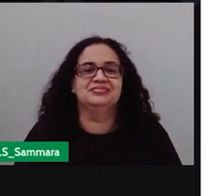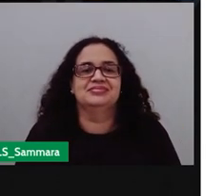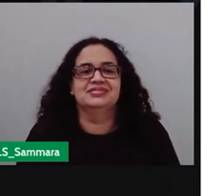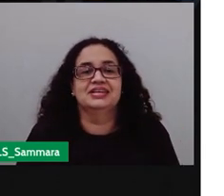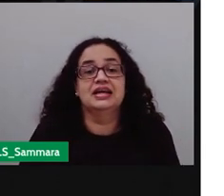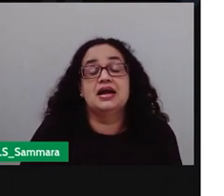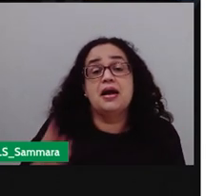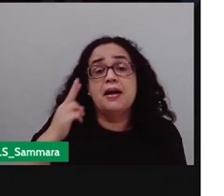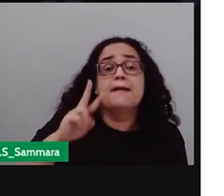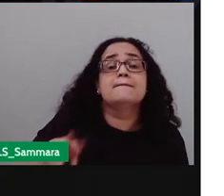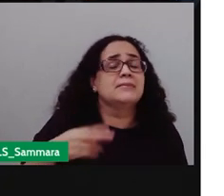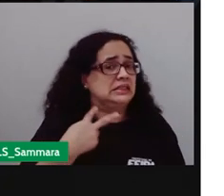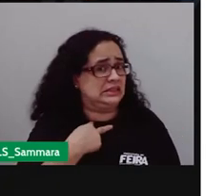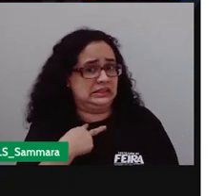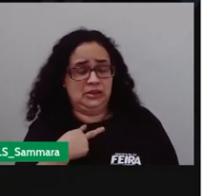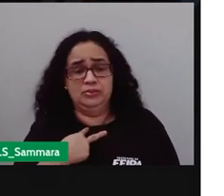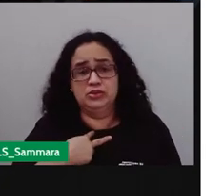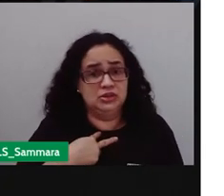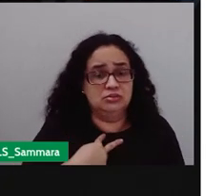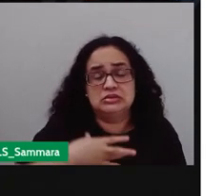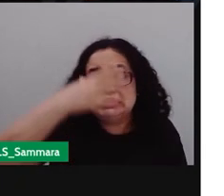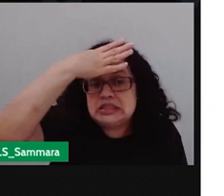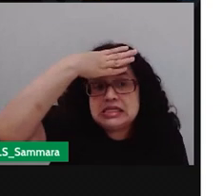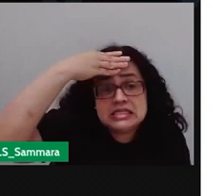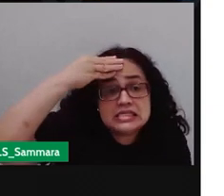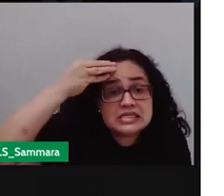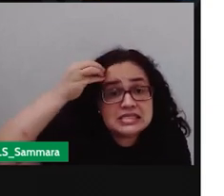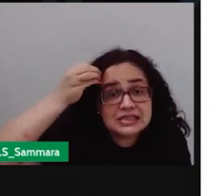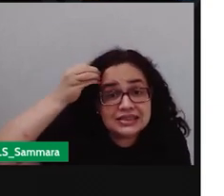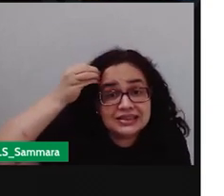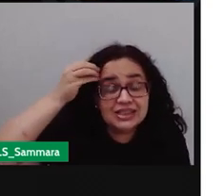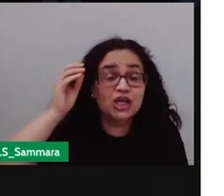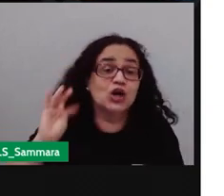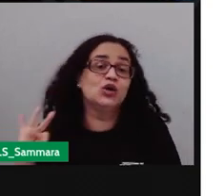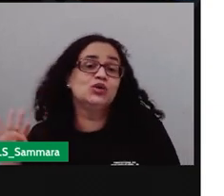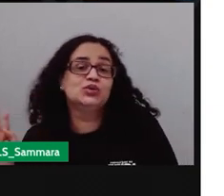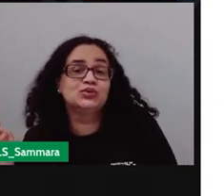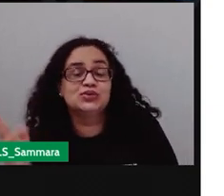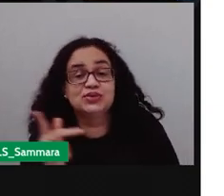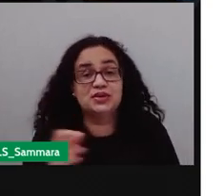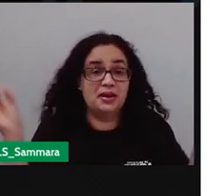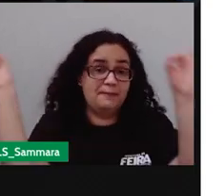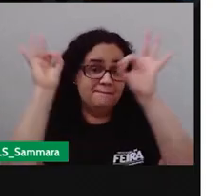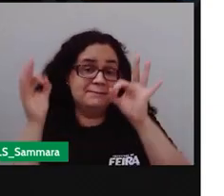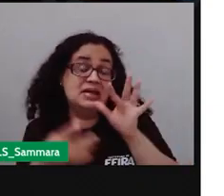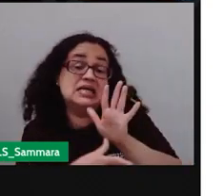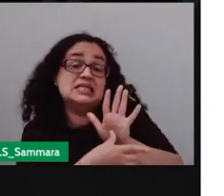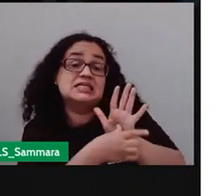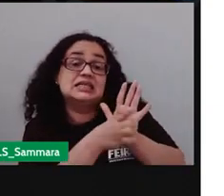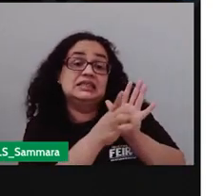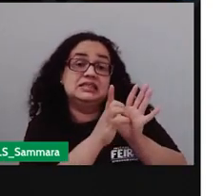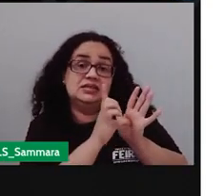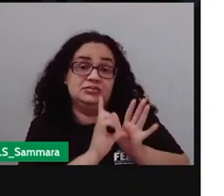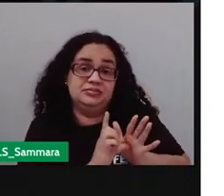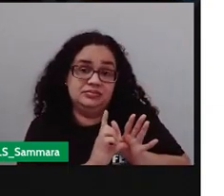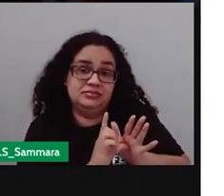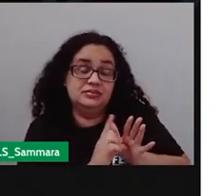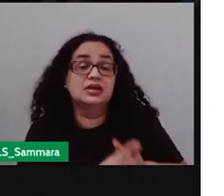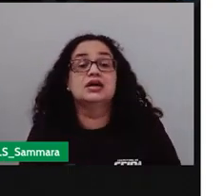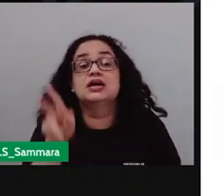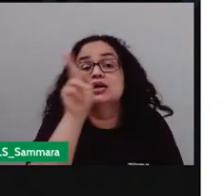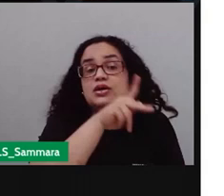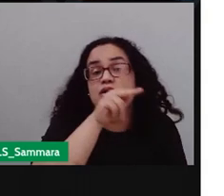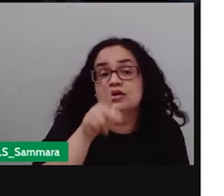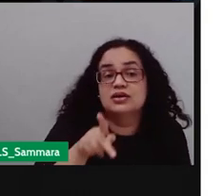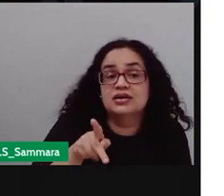bom mas não podemos né nos esquecer de que tudo aquilo é planejado o que com antecedência que foi o que a prova